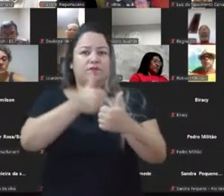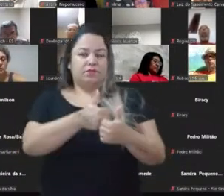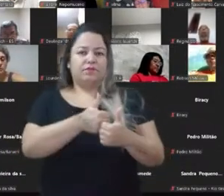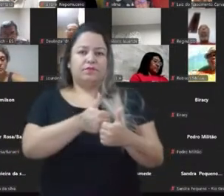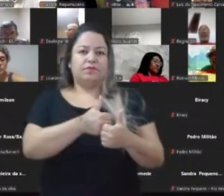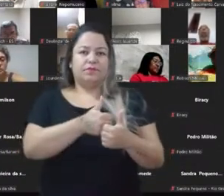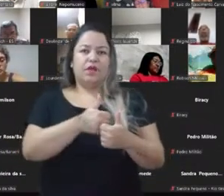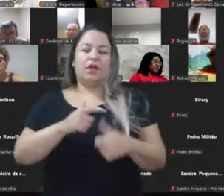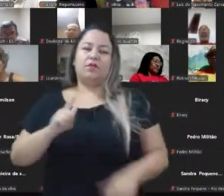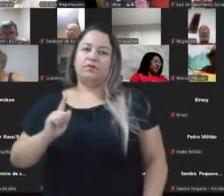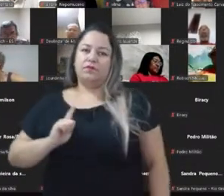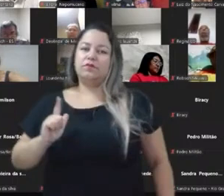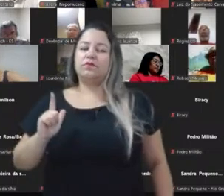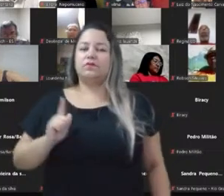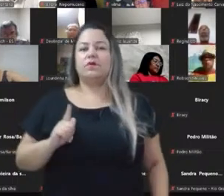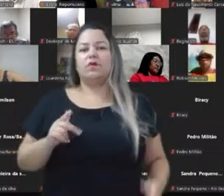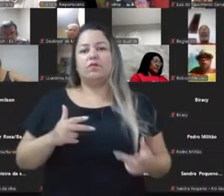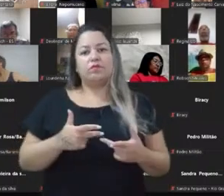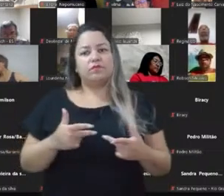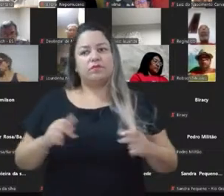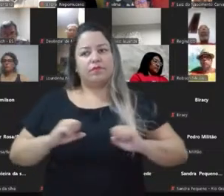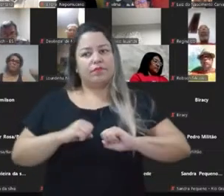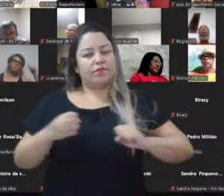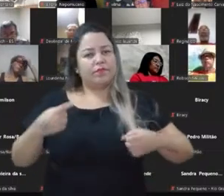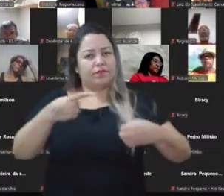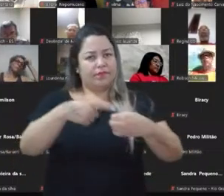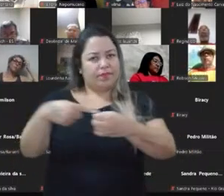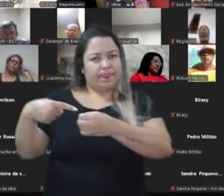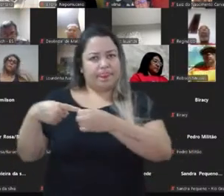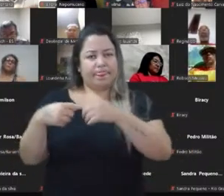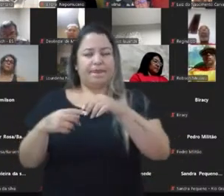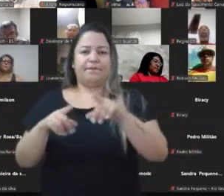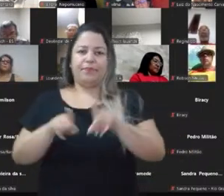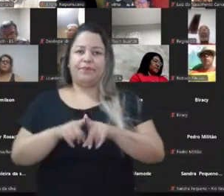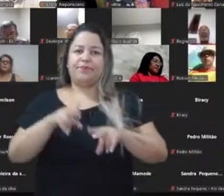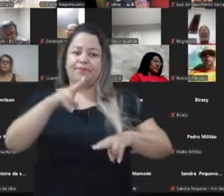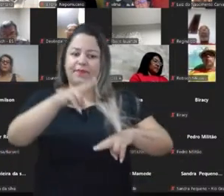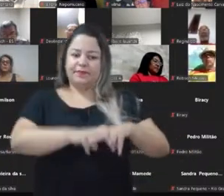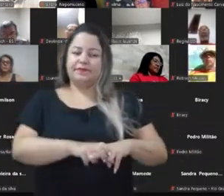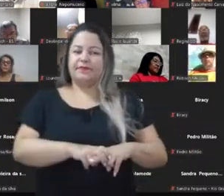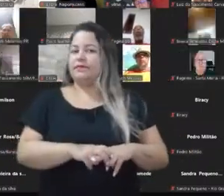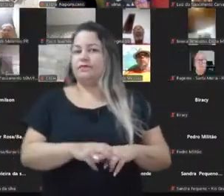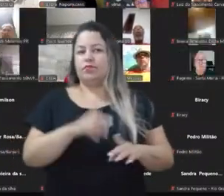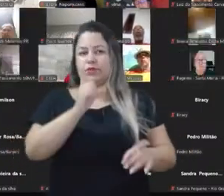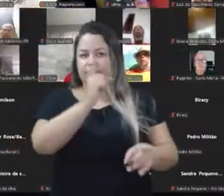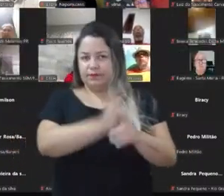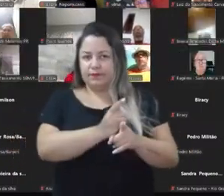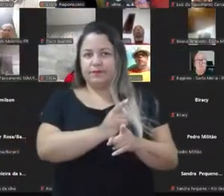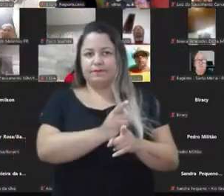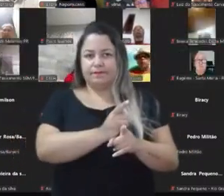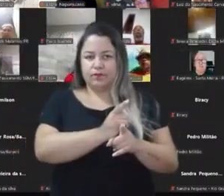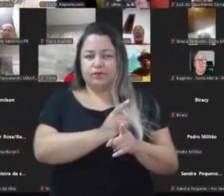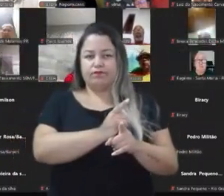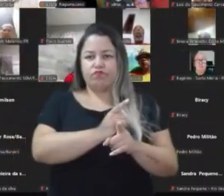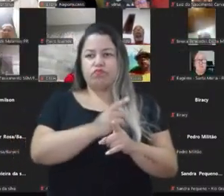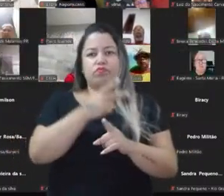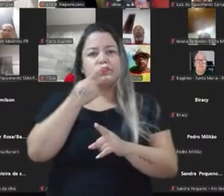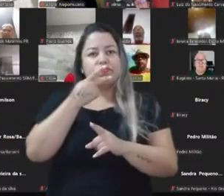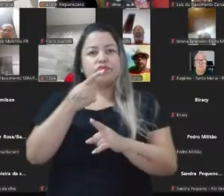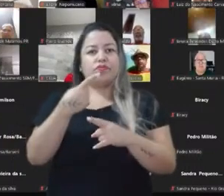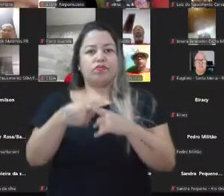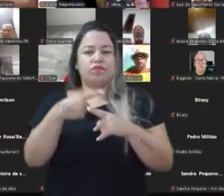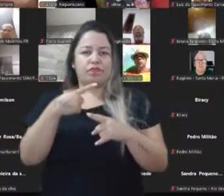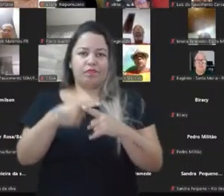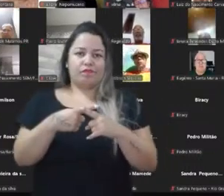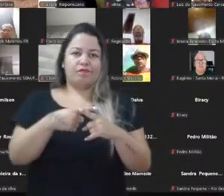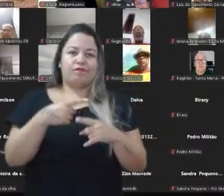Então, tem vários bolsões nas grandes cidades. São praças que eles ficam sentados. Ou seja, há um encontro. Estou dizendo tudo isso porque eu acho